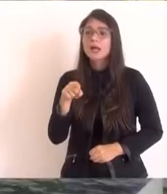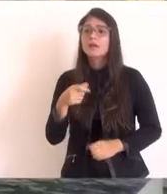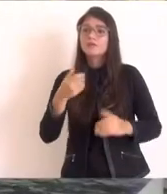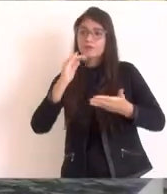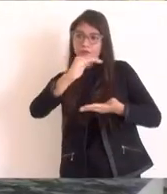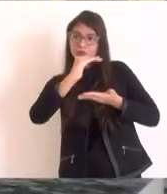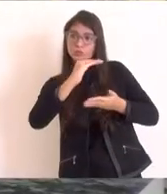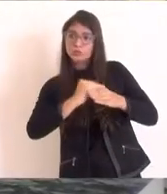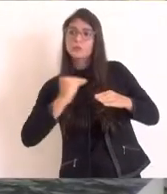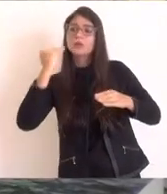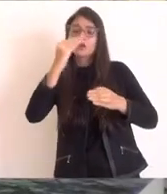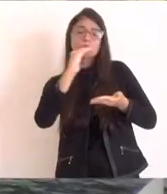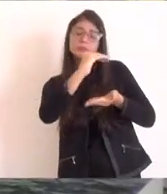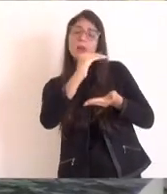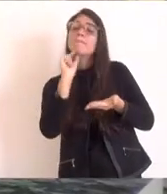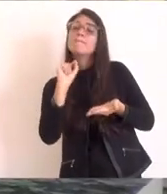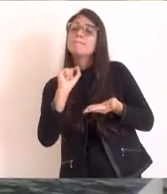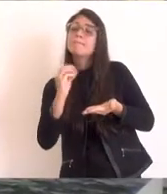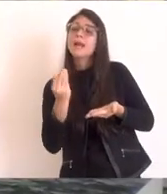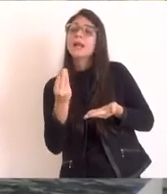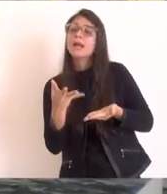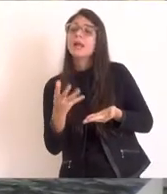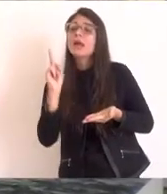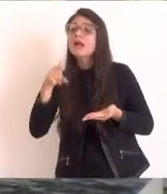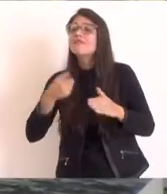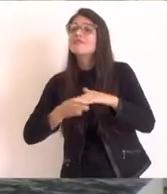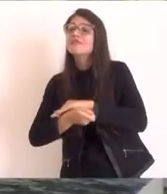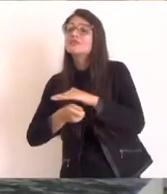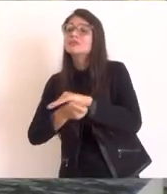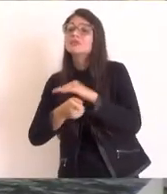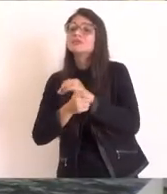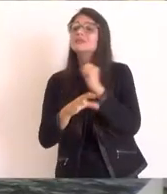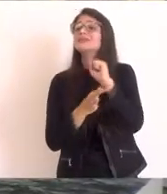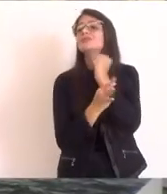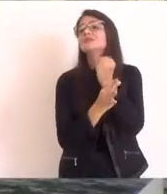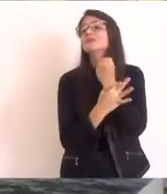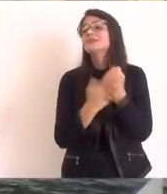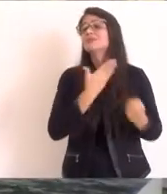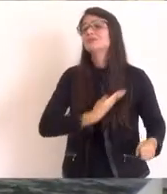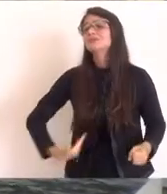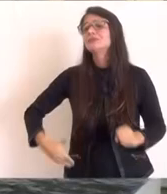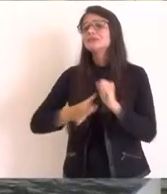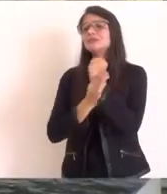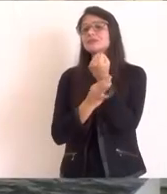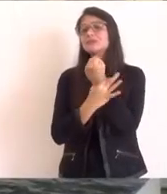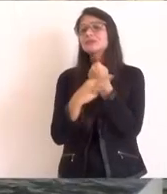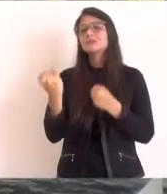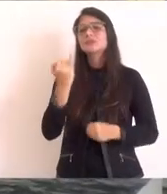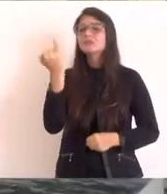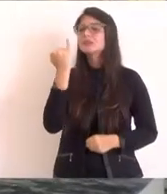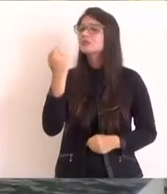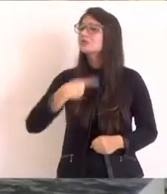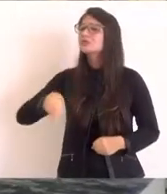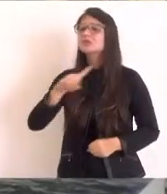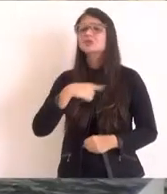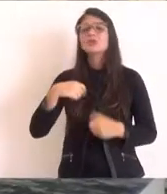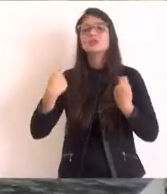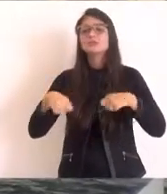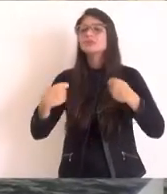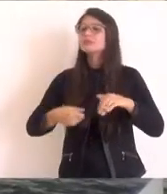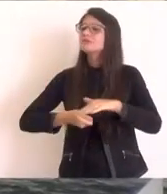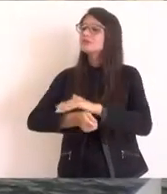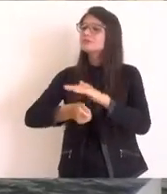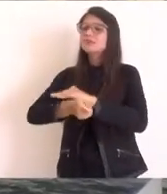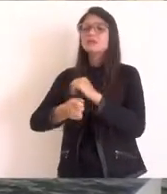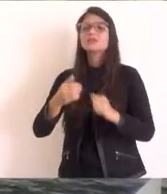soberano ele também seja lembrado para investimento na segurança pública. Nós precisamos de um investimento muito forte